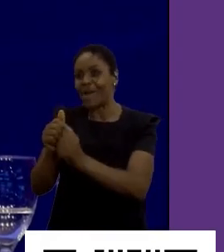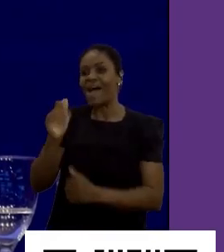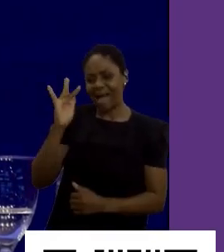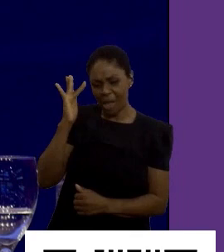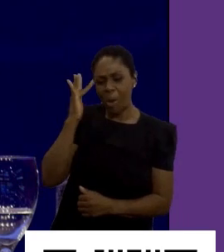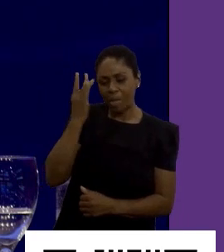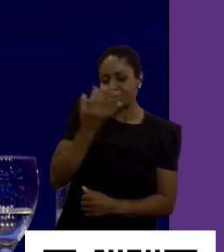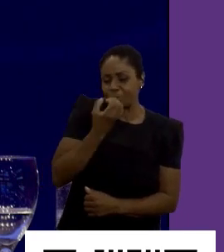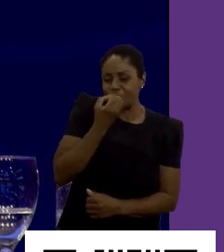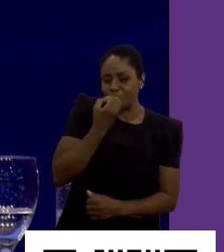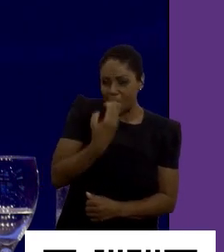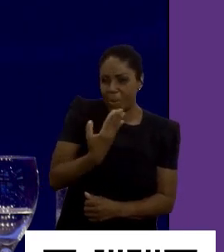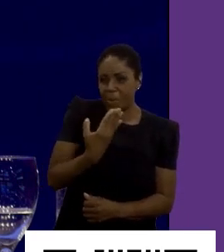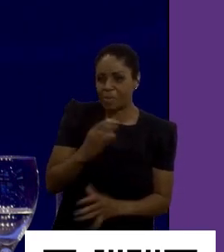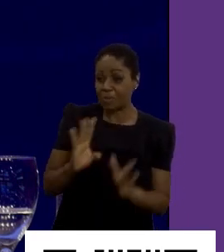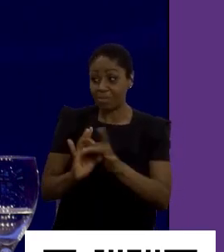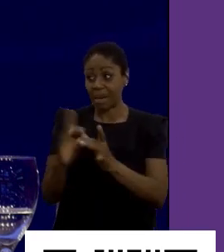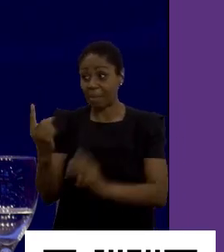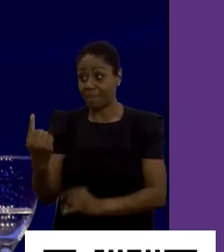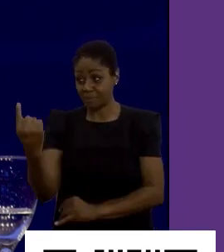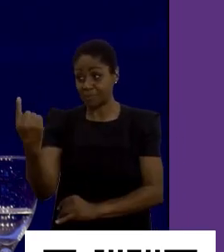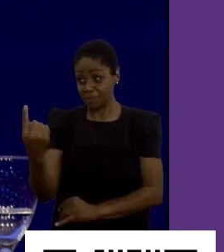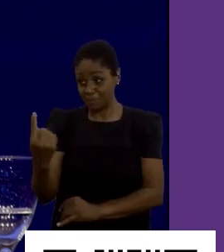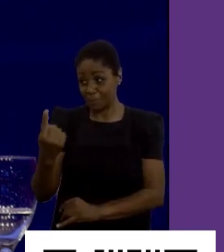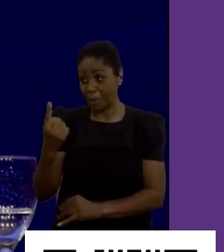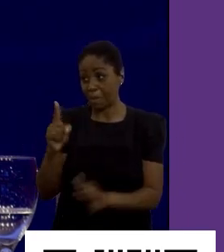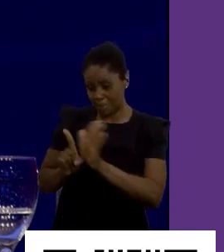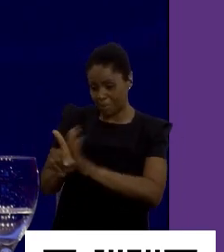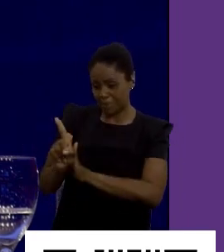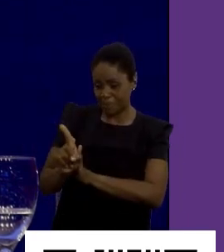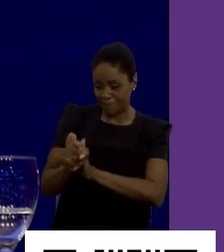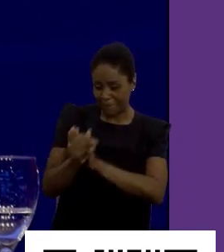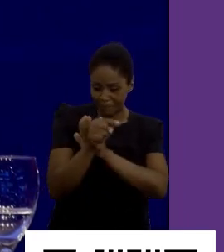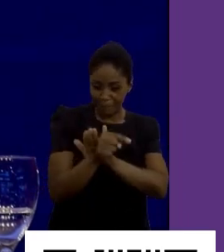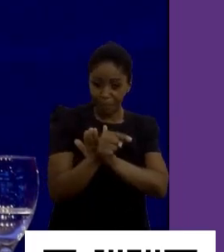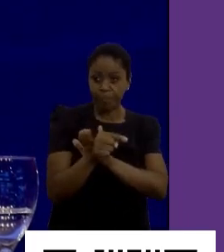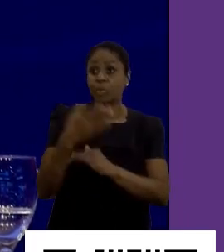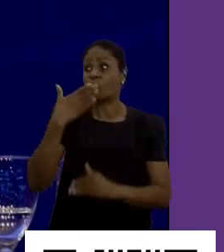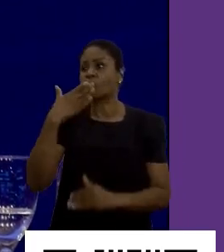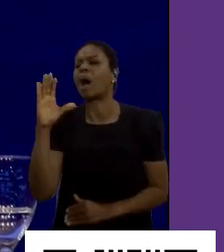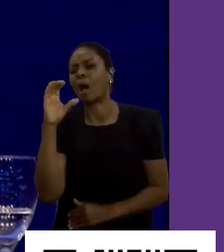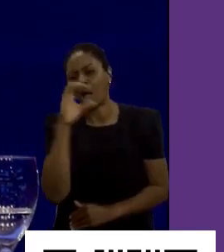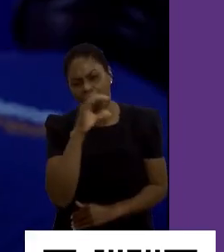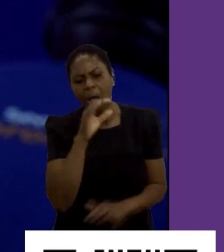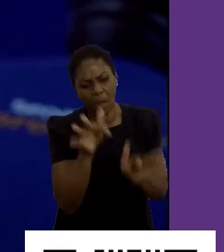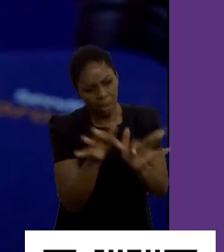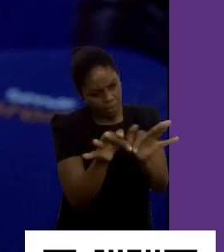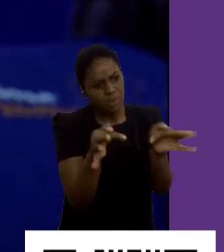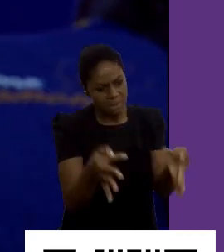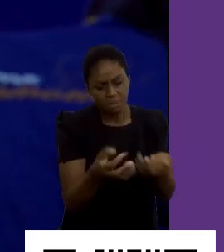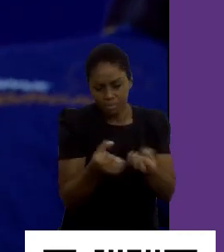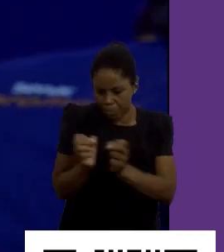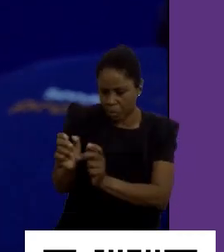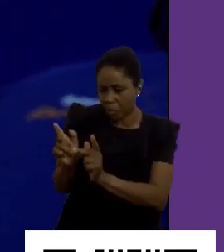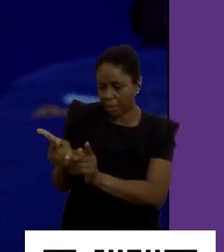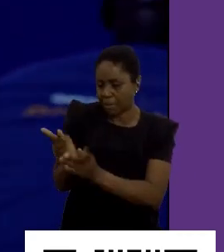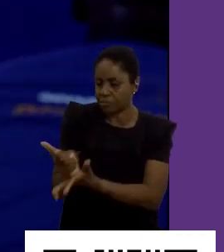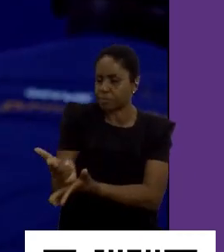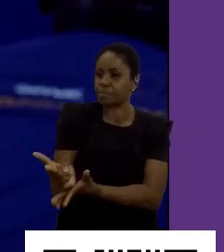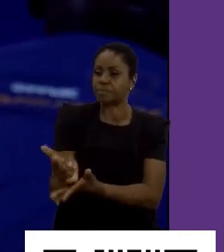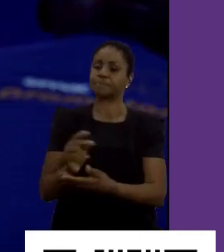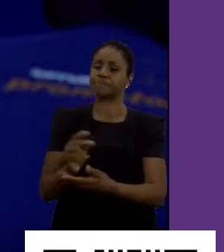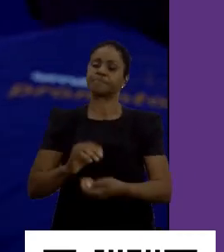sentido. Vai ter uma aqui na frente, o microfone está chegando. Vou te pedir só para ser bem rapidinho, a resposta rapidinho, que aí a gente vai continuar.